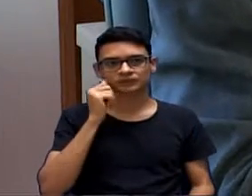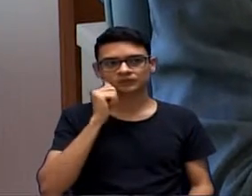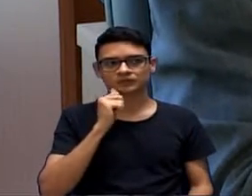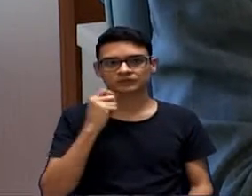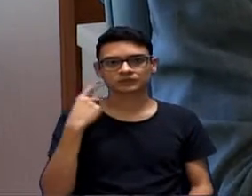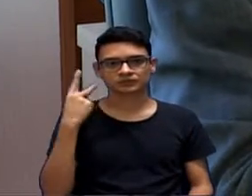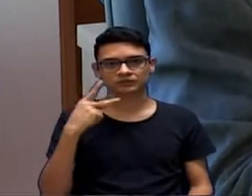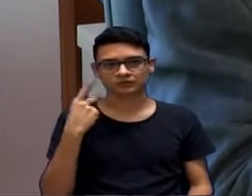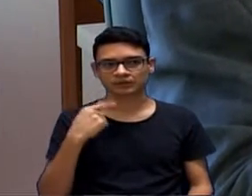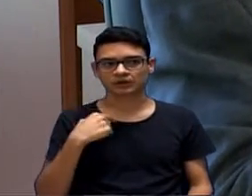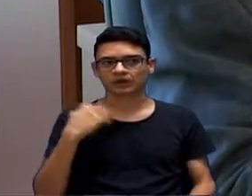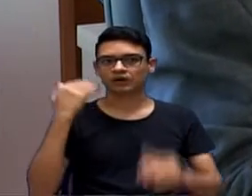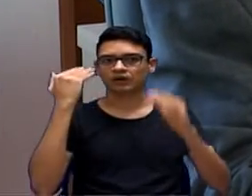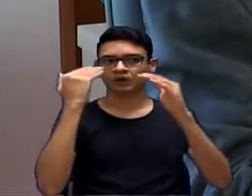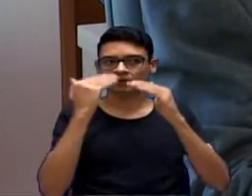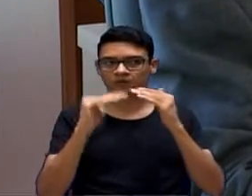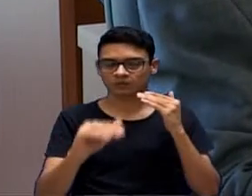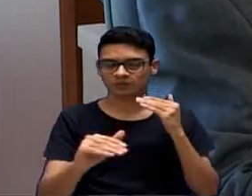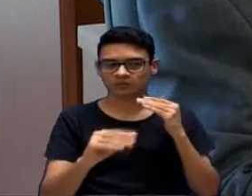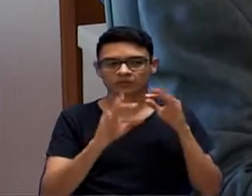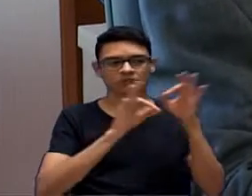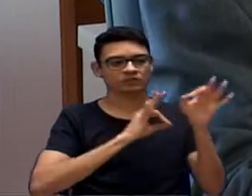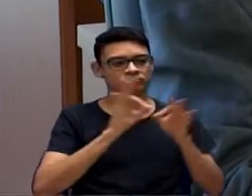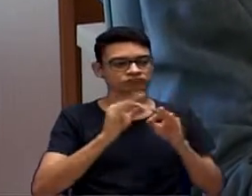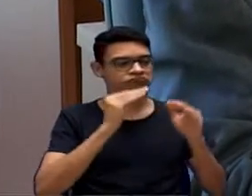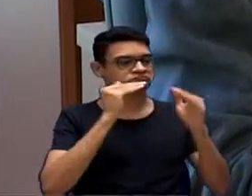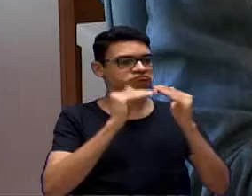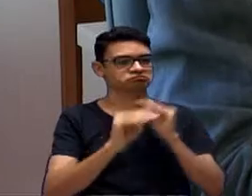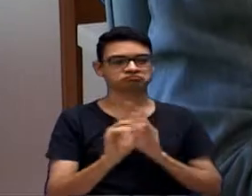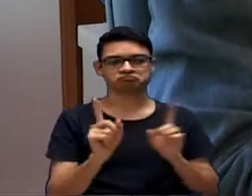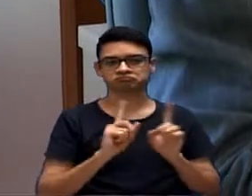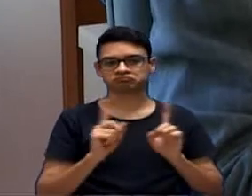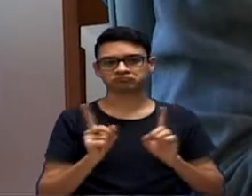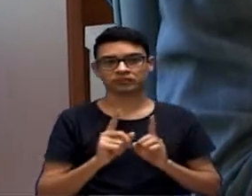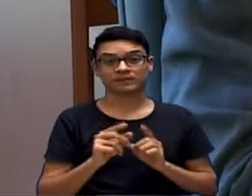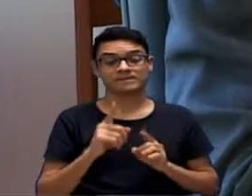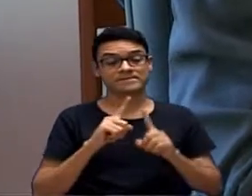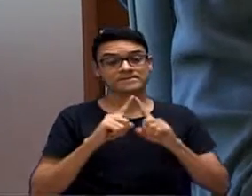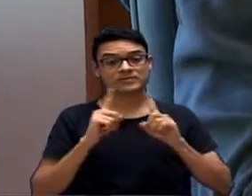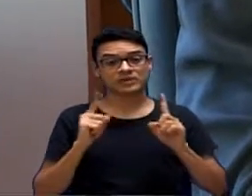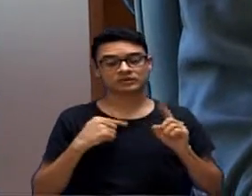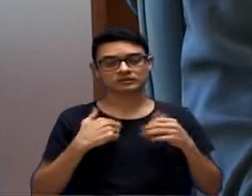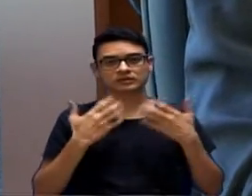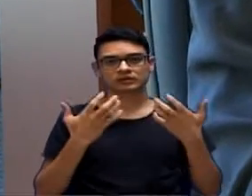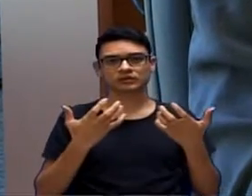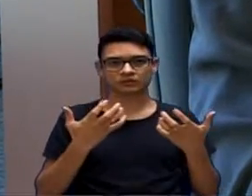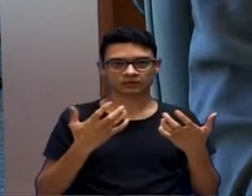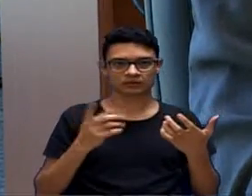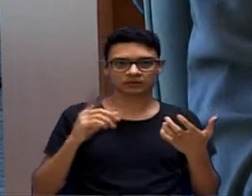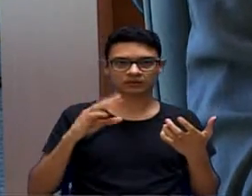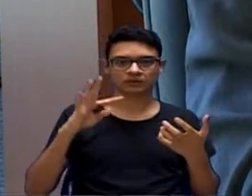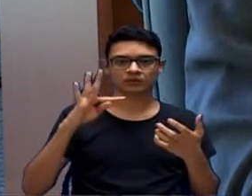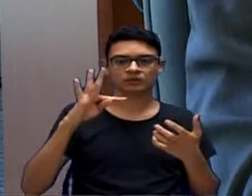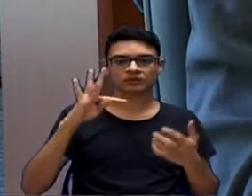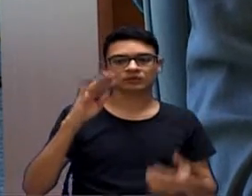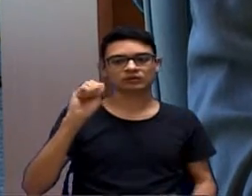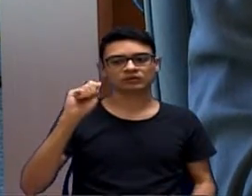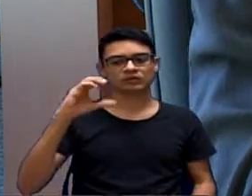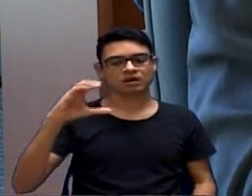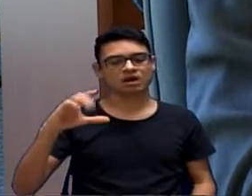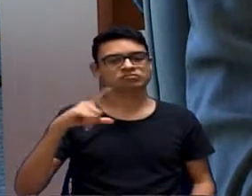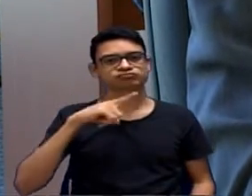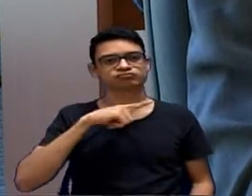tenho nada, nenhum óbvio quanto ao projeto em princípio, mas gostaria, existe um termo de acordo de conduta, um TAC,